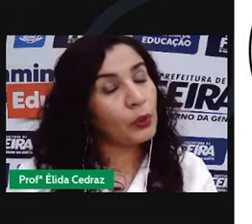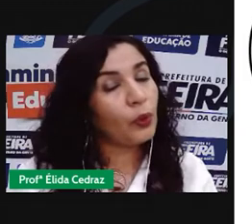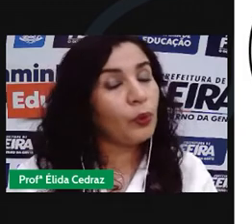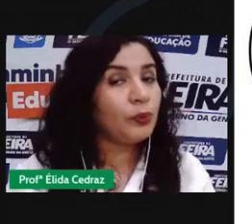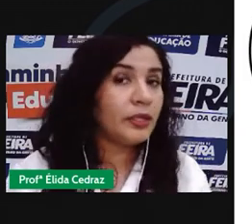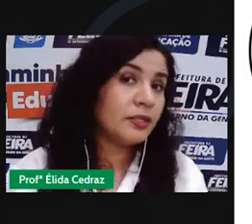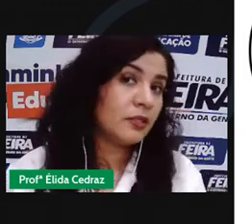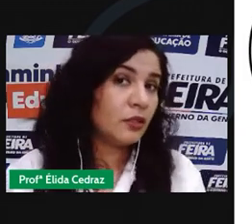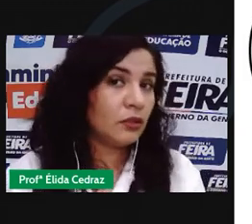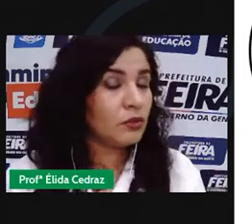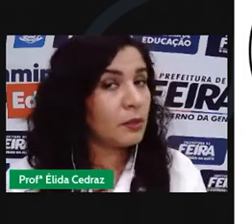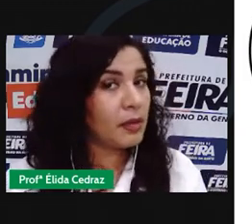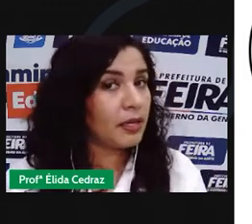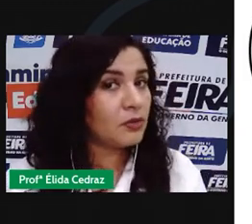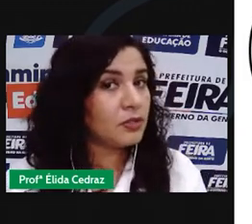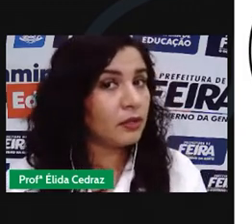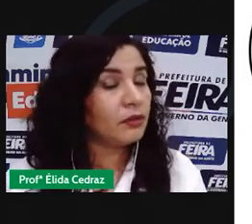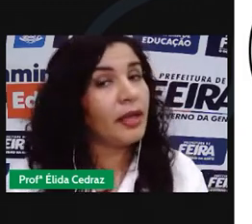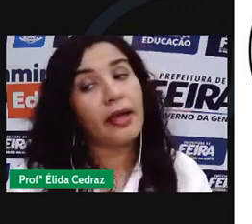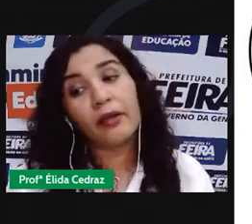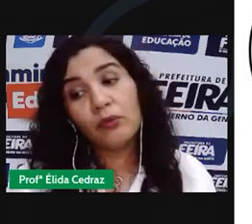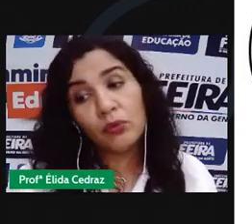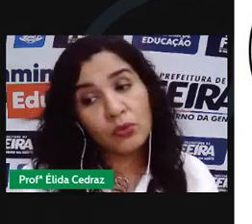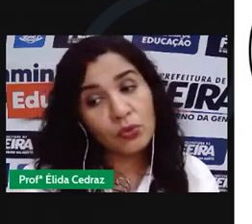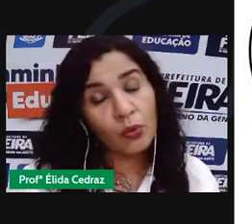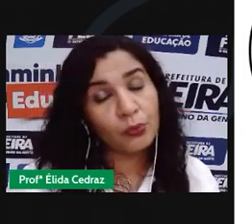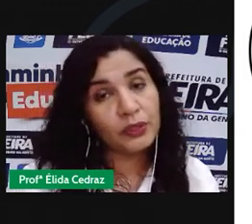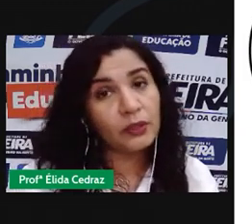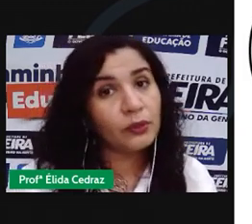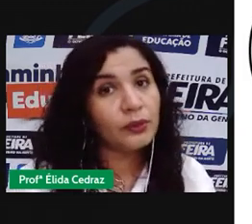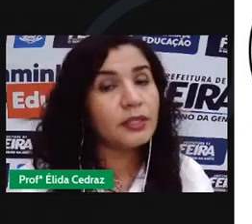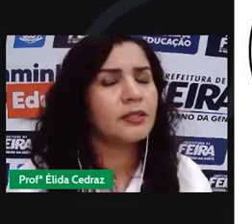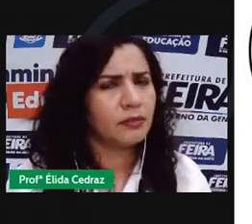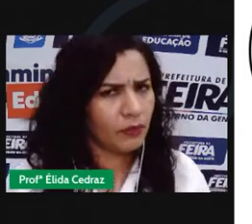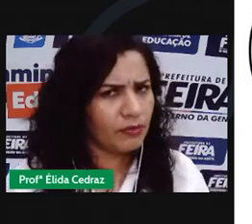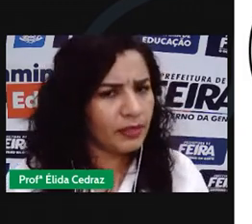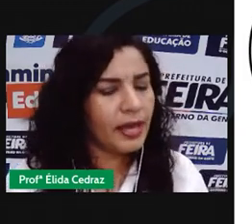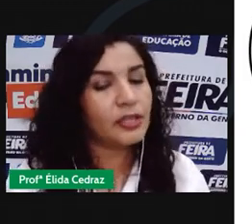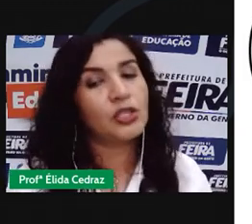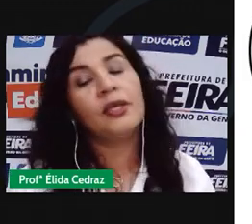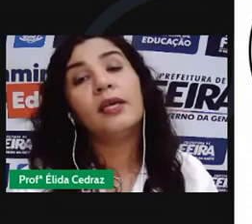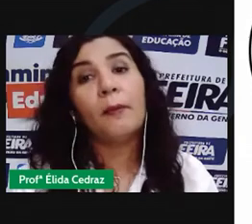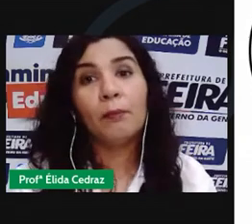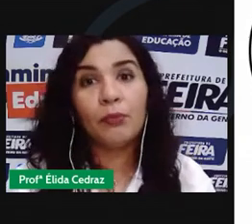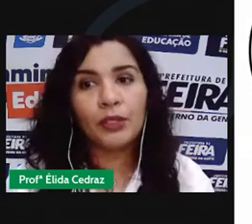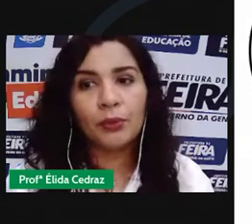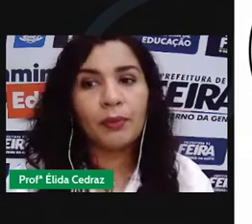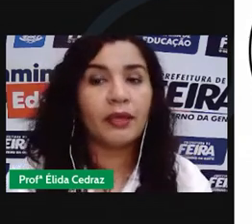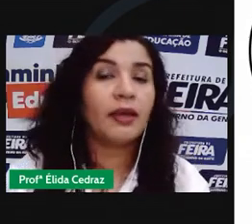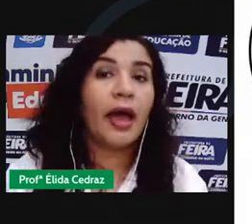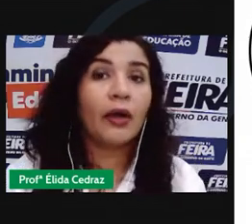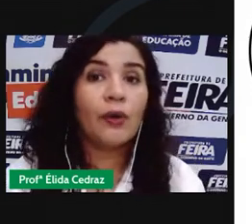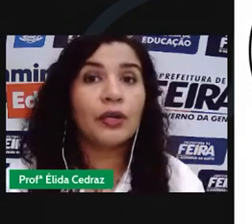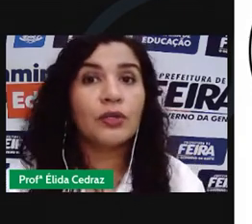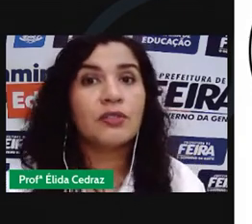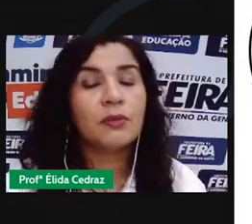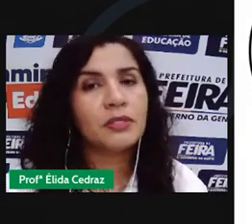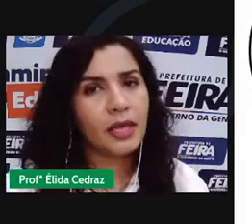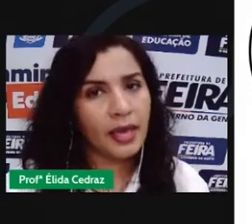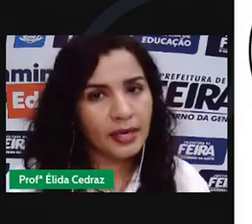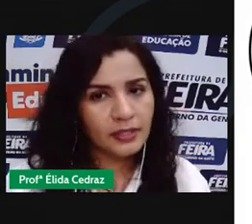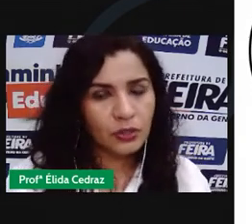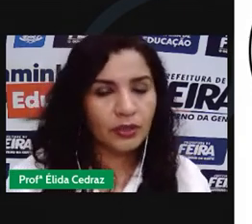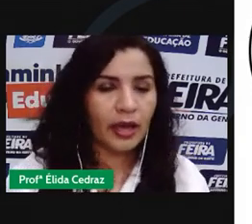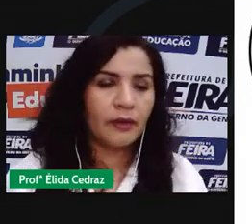microondas nos aparelhos do celular nos computadores não é verdade? Muito bem agora nós